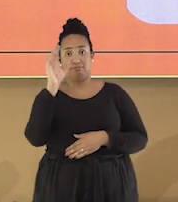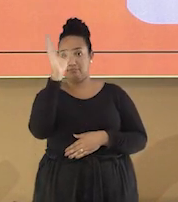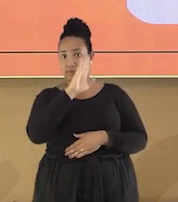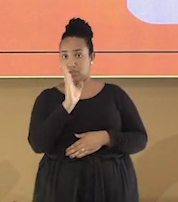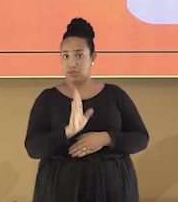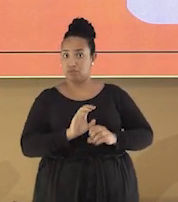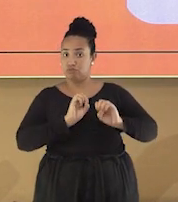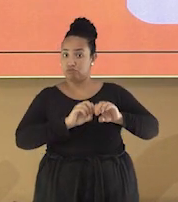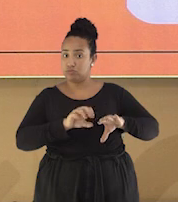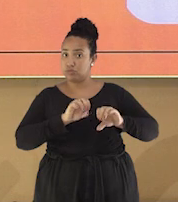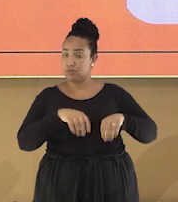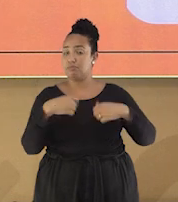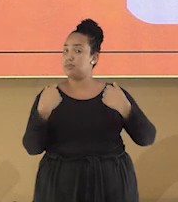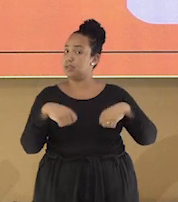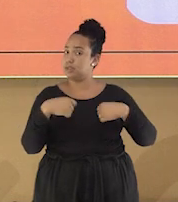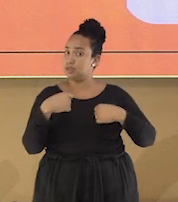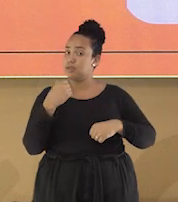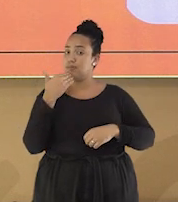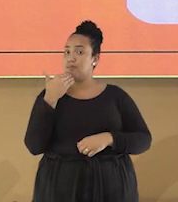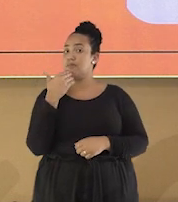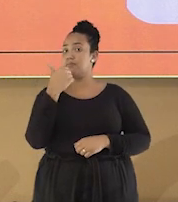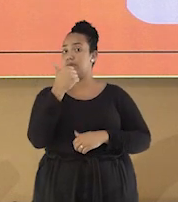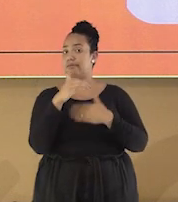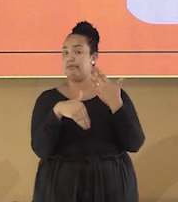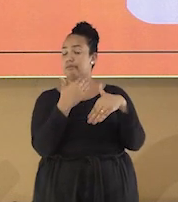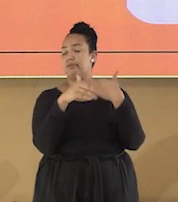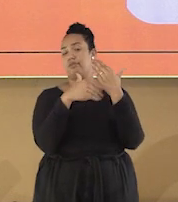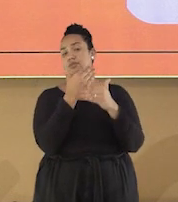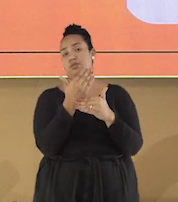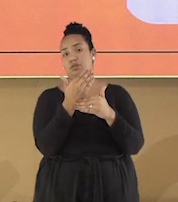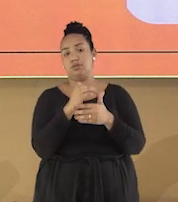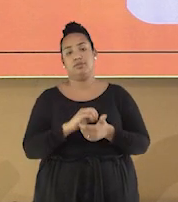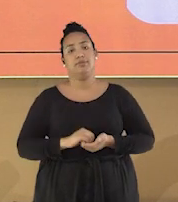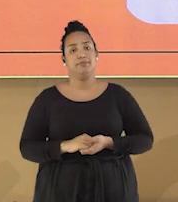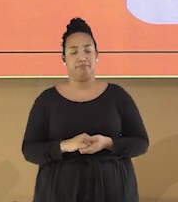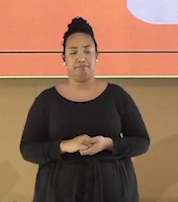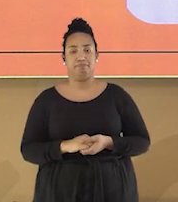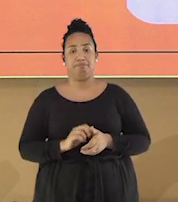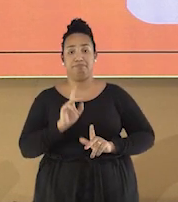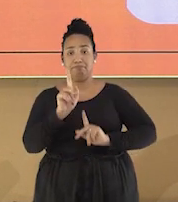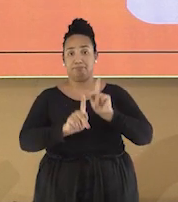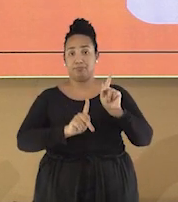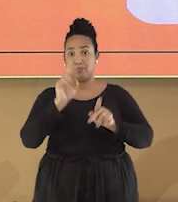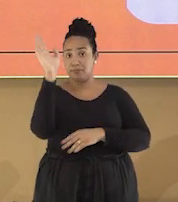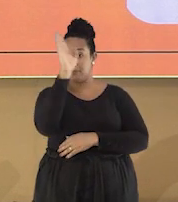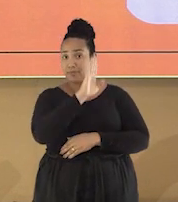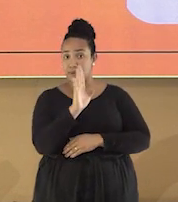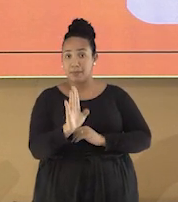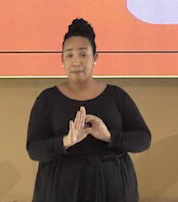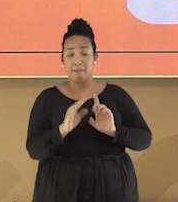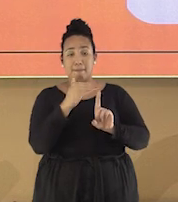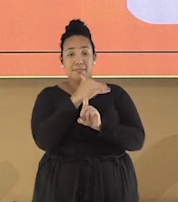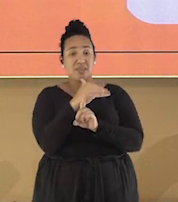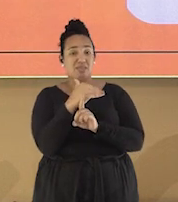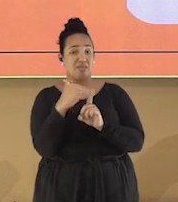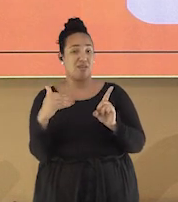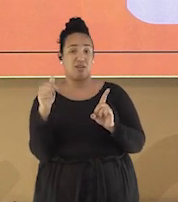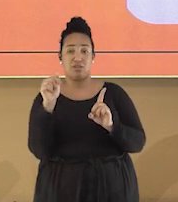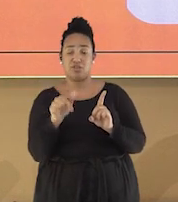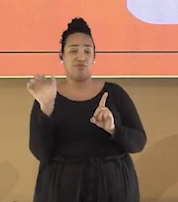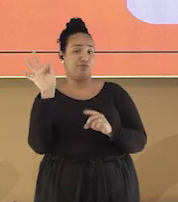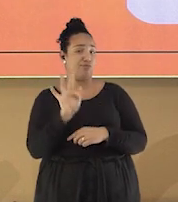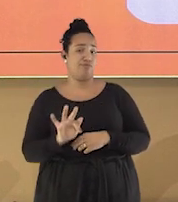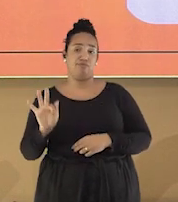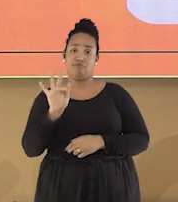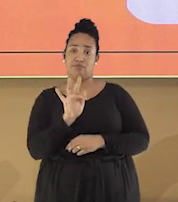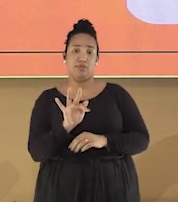Brasil ainda tem muito que avançar. Muito menos da metade do povo brasileiro completaram o ensino superior,